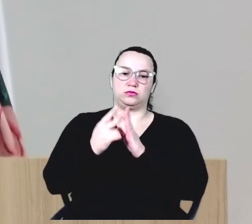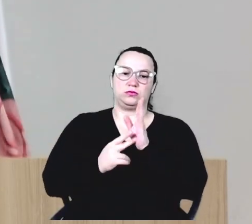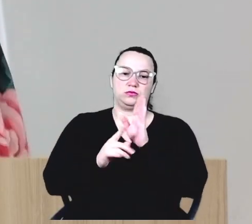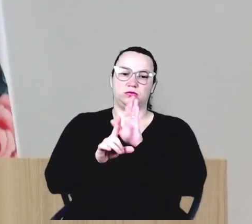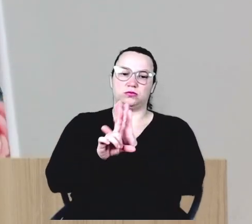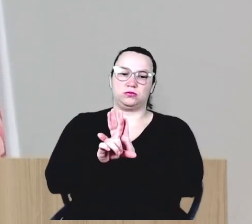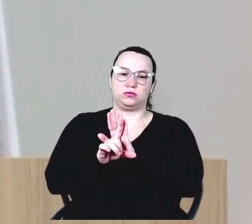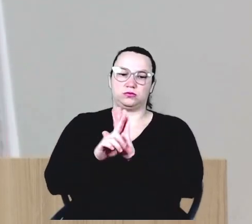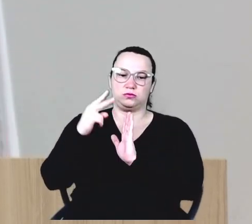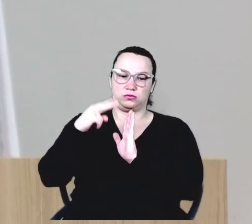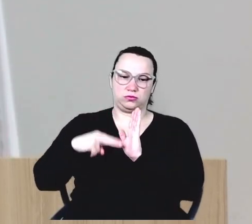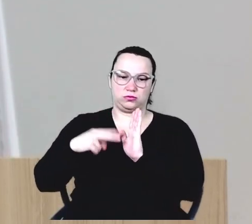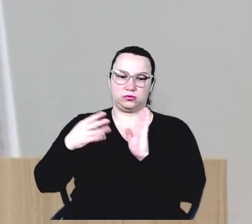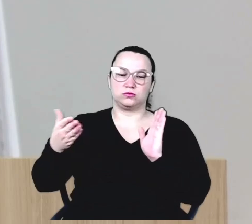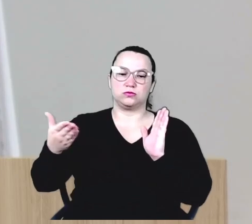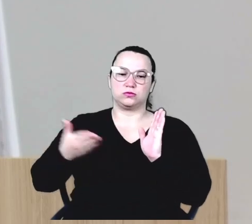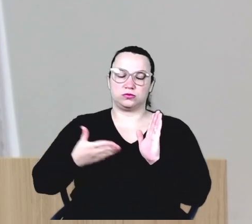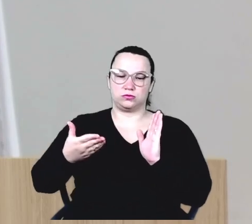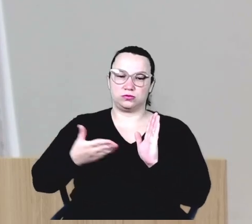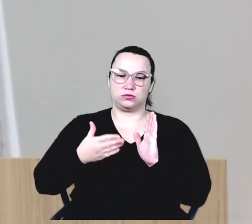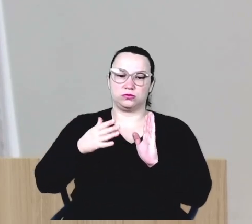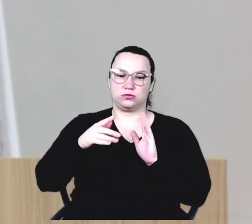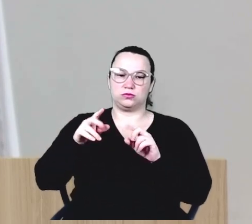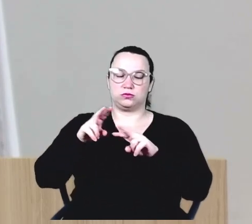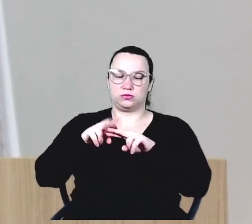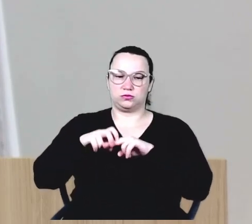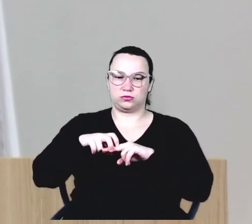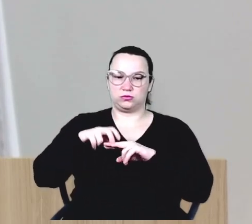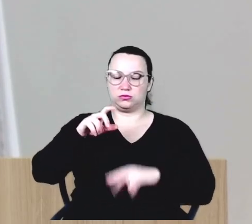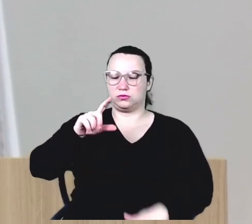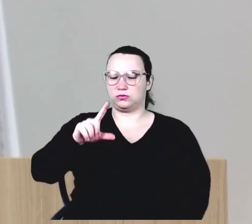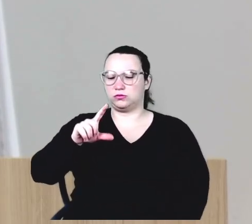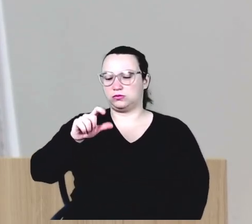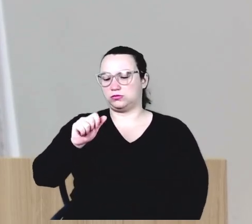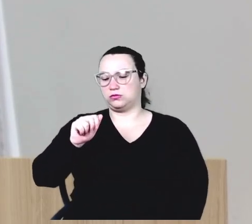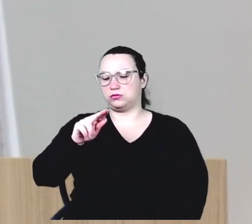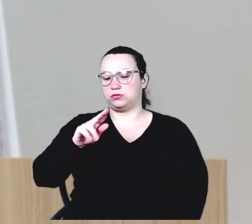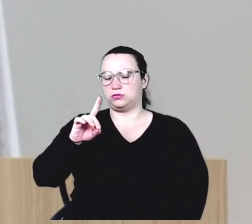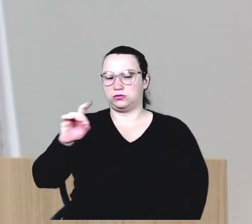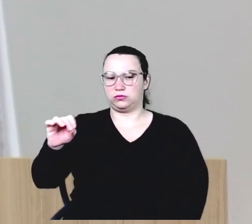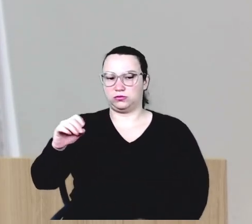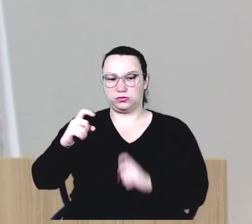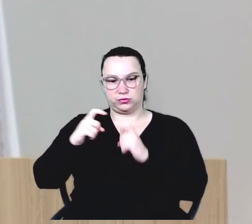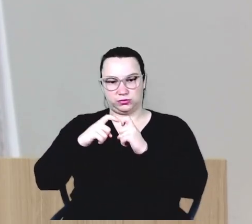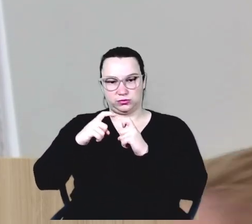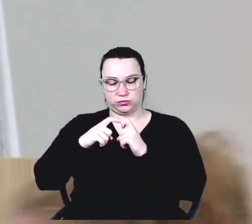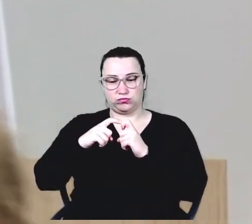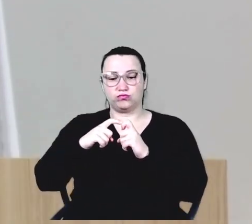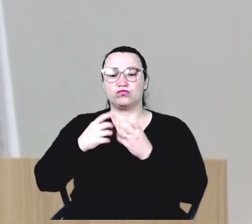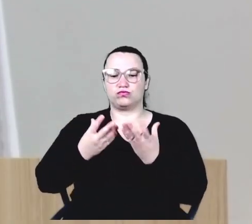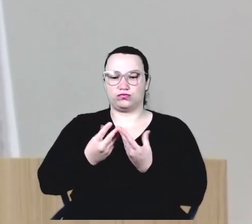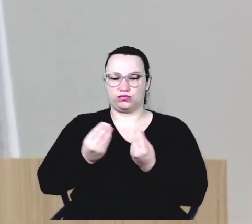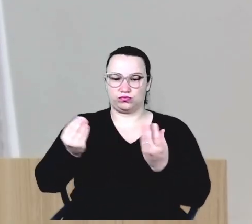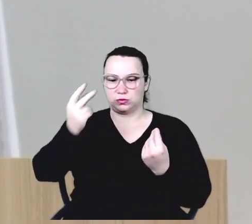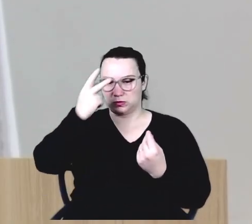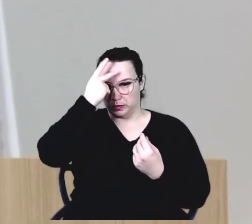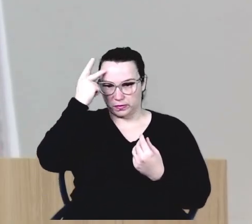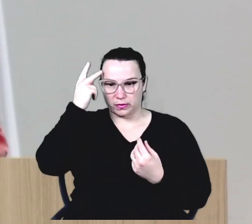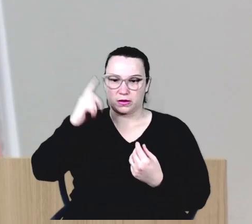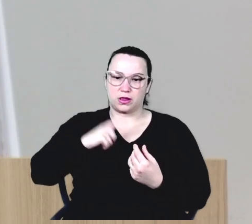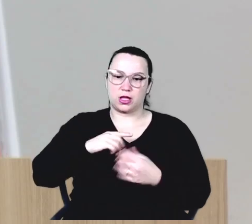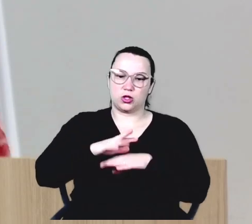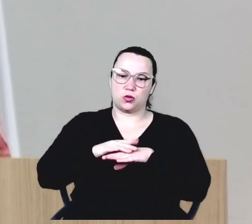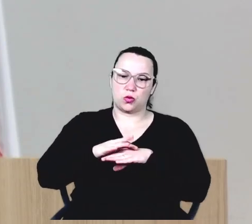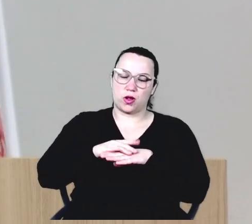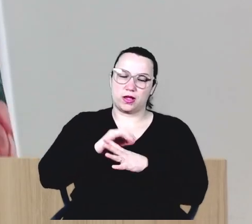leitura hoje, que é sobre o laudo médico. Muitas pessoas têm doenças crônicas, doenças incuráveis, e